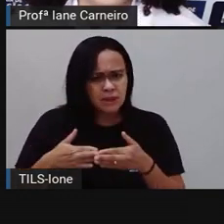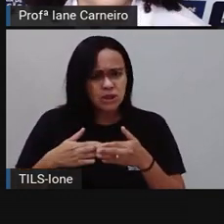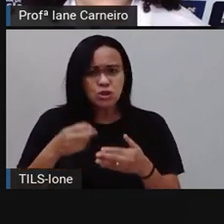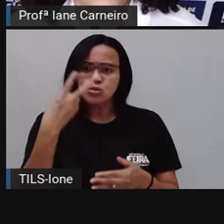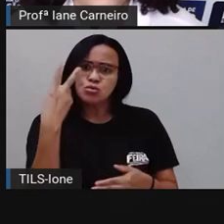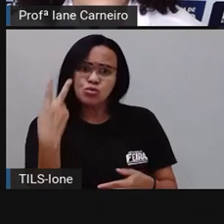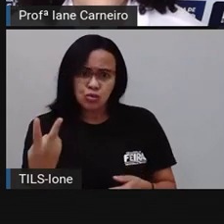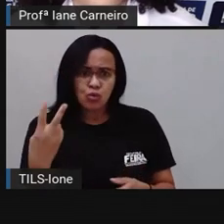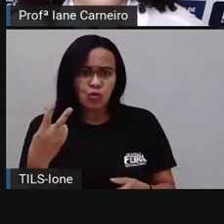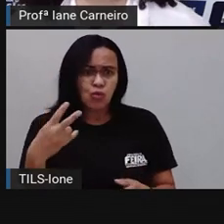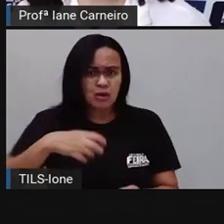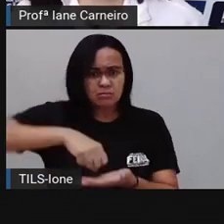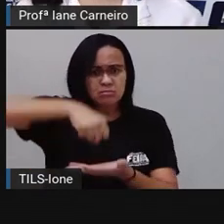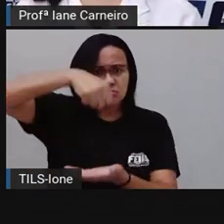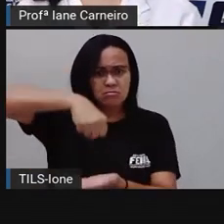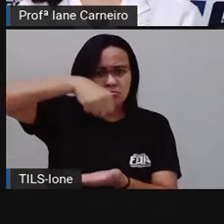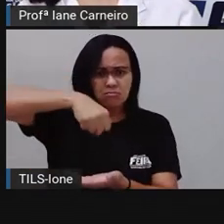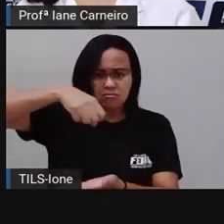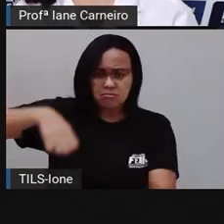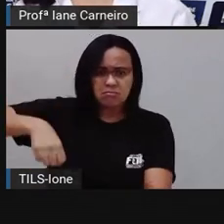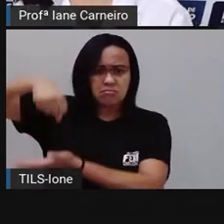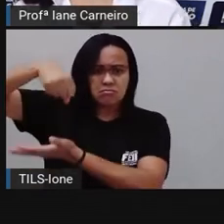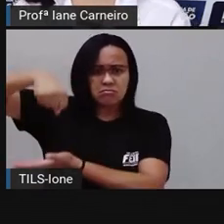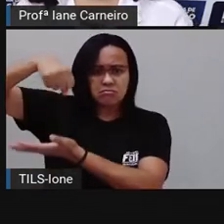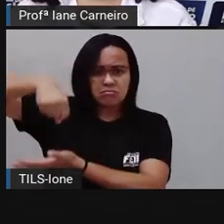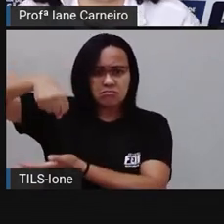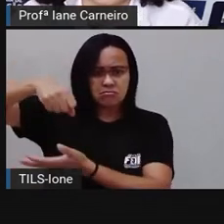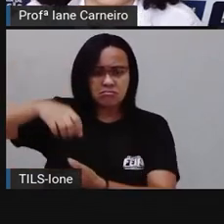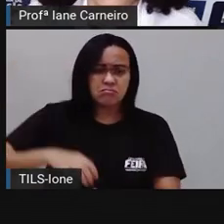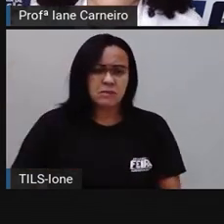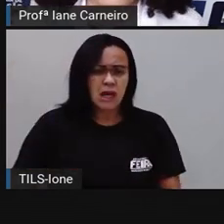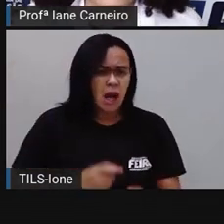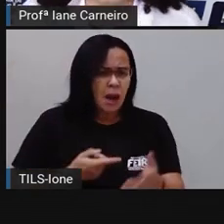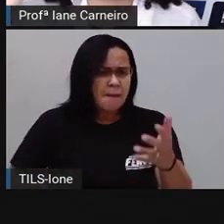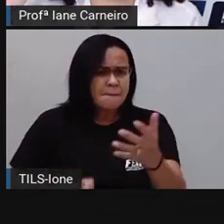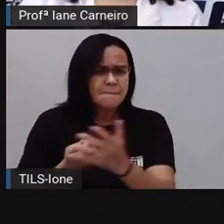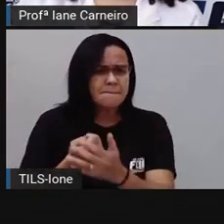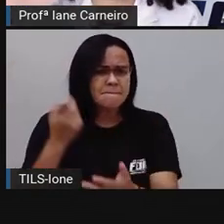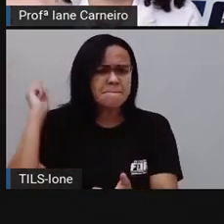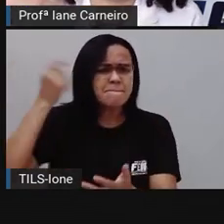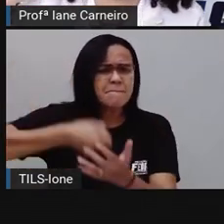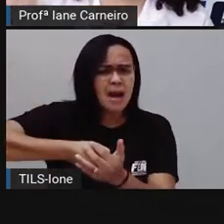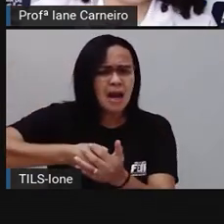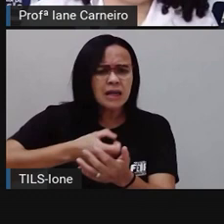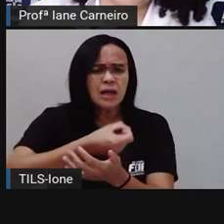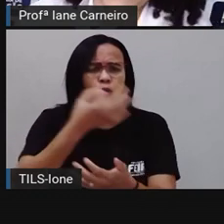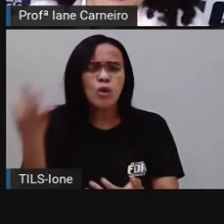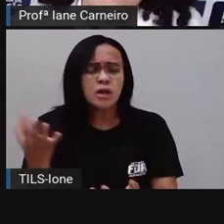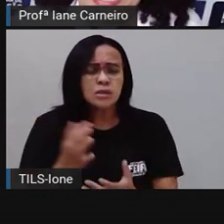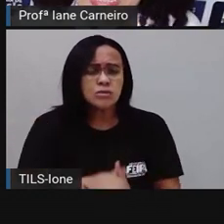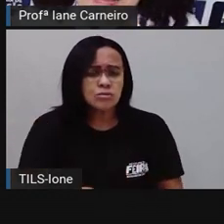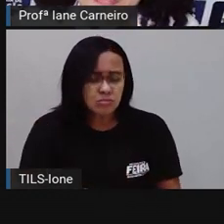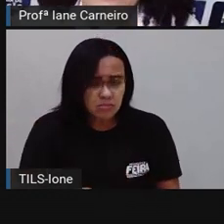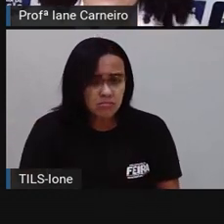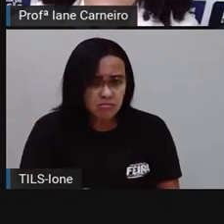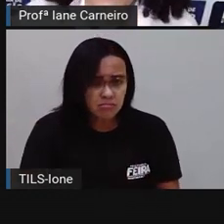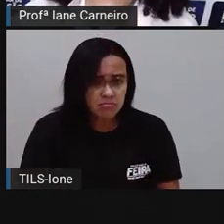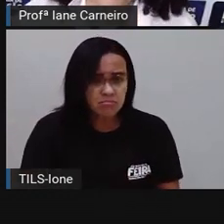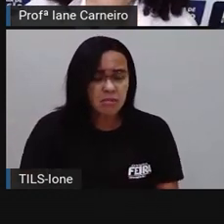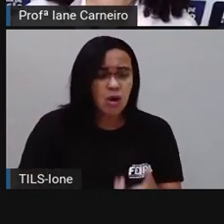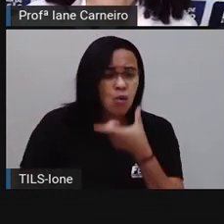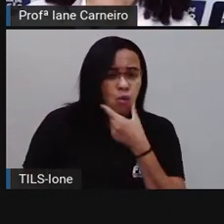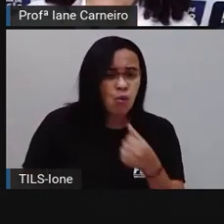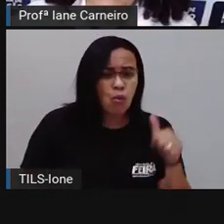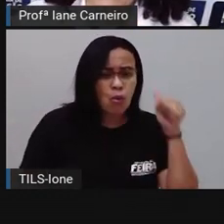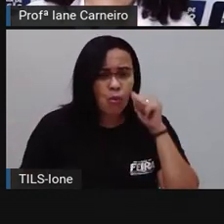Duas redes. Quanto ele deve pagar, né? Quanto é que o cliente deve pagar pra Dona